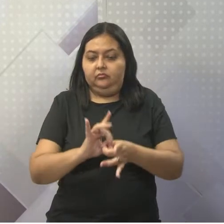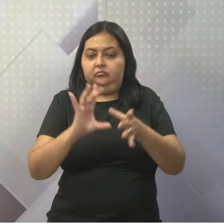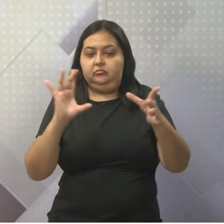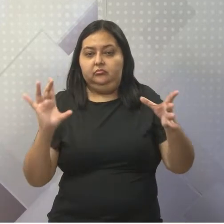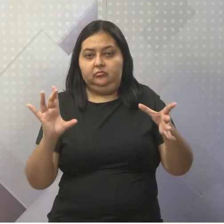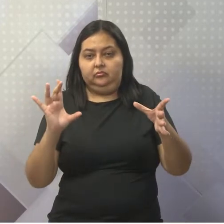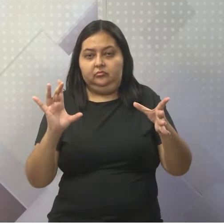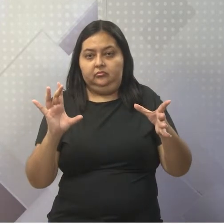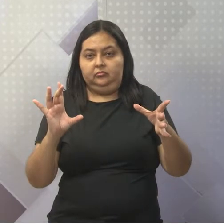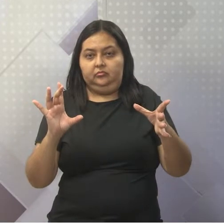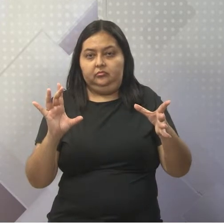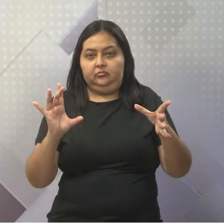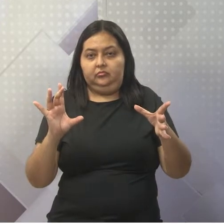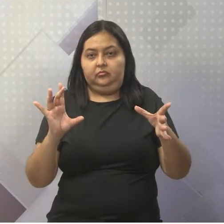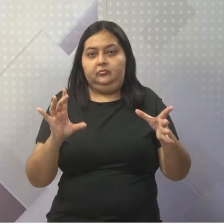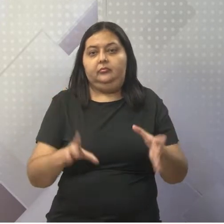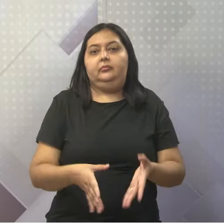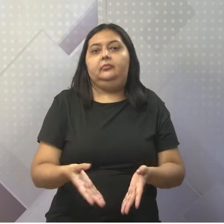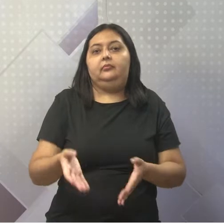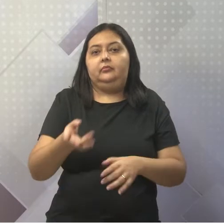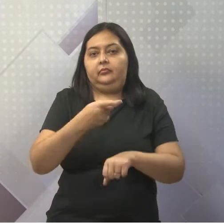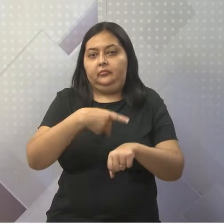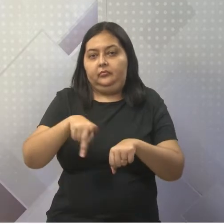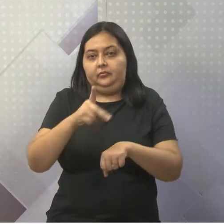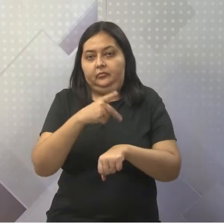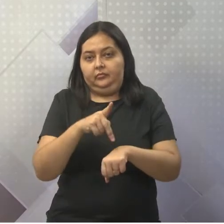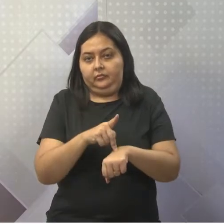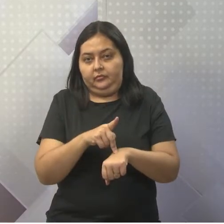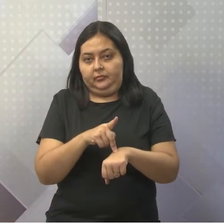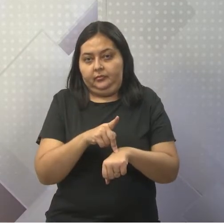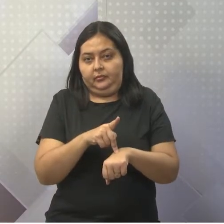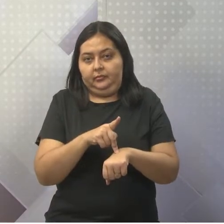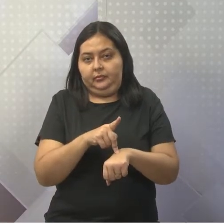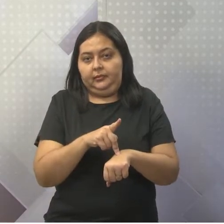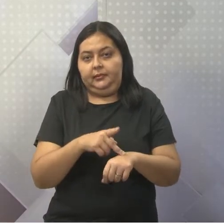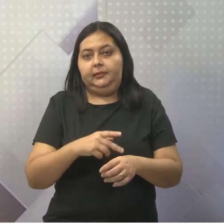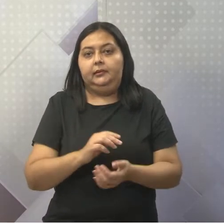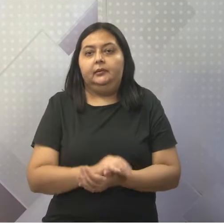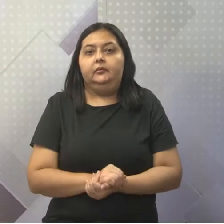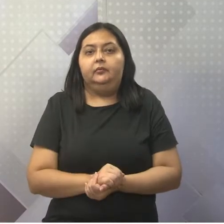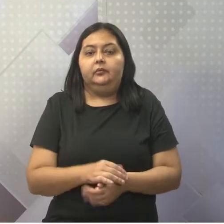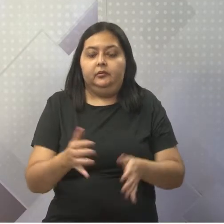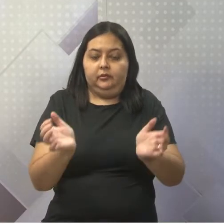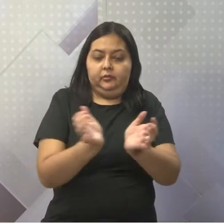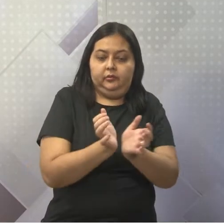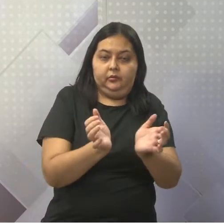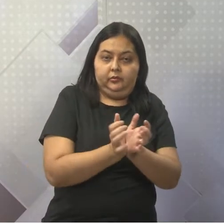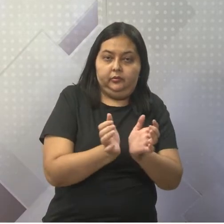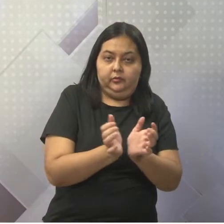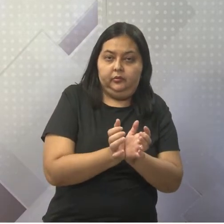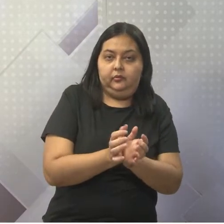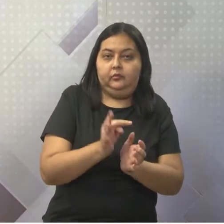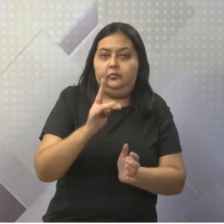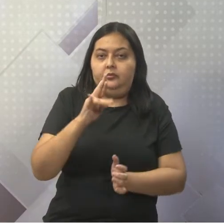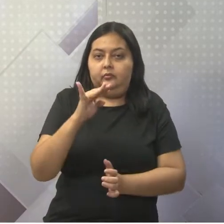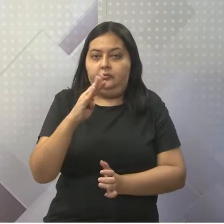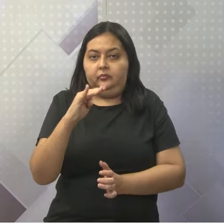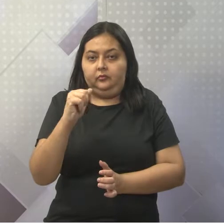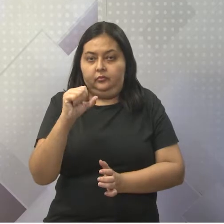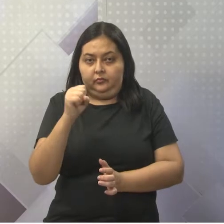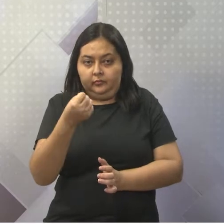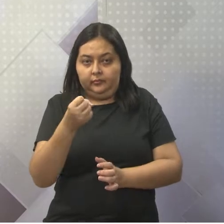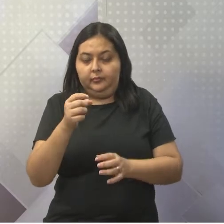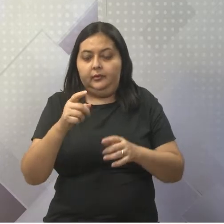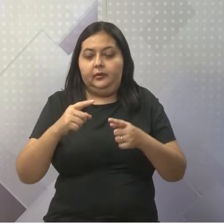nós vemos que estados corruptos, liderados por elites tribais e alinhados aos interesses estrangeiros, começaram a implantar